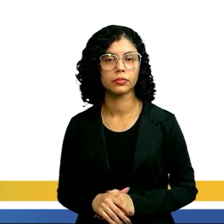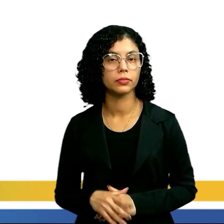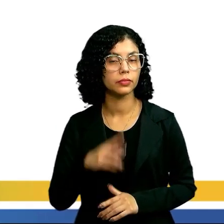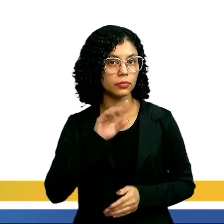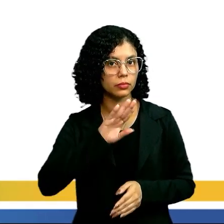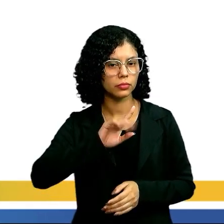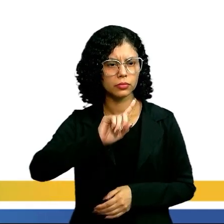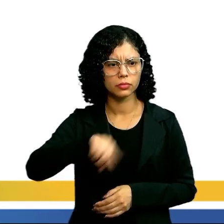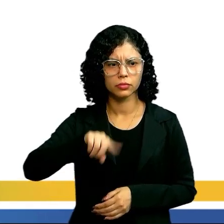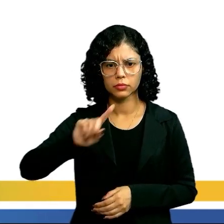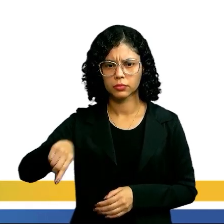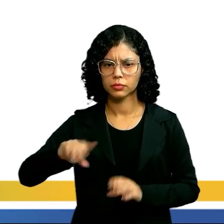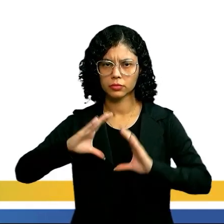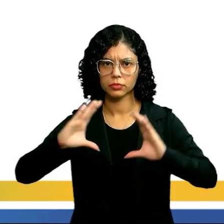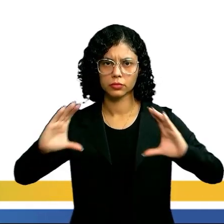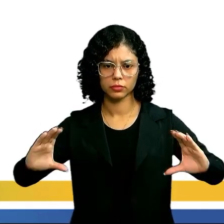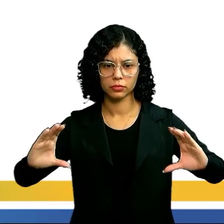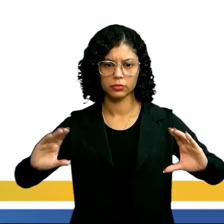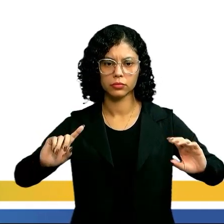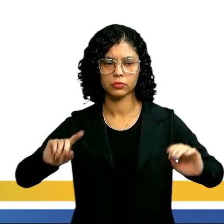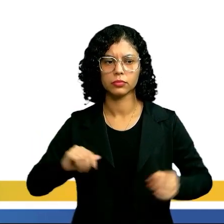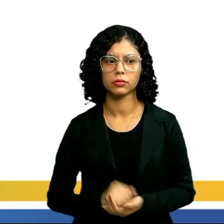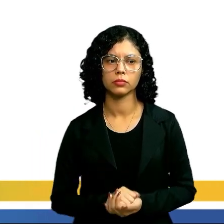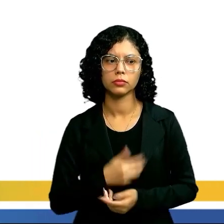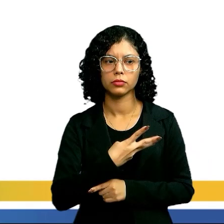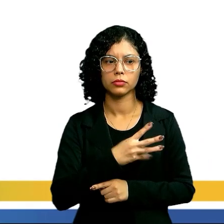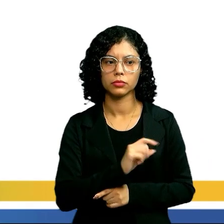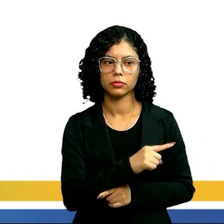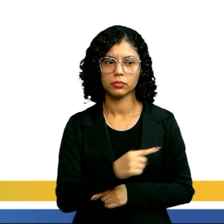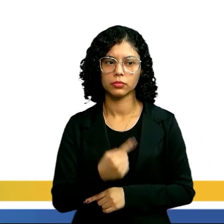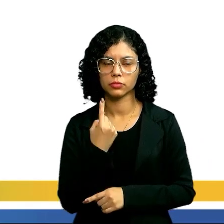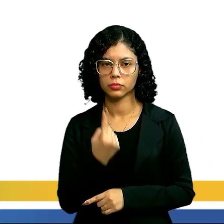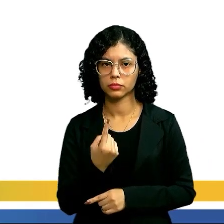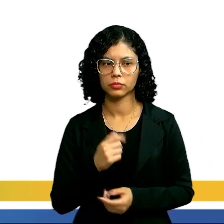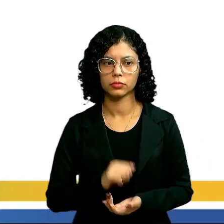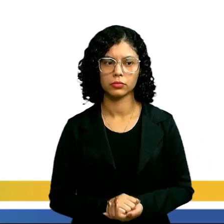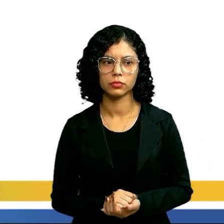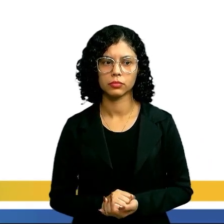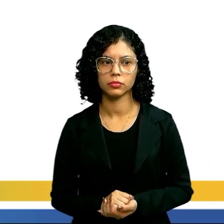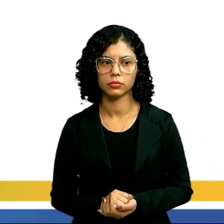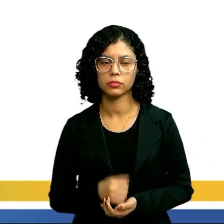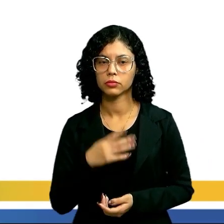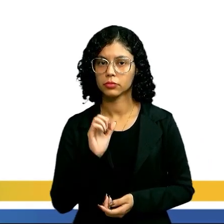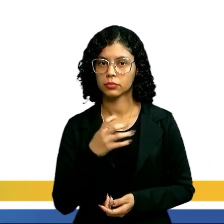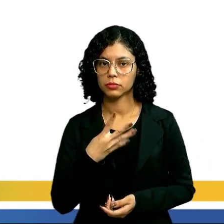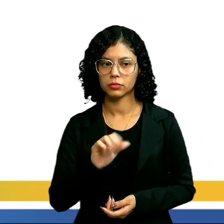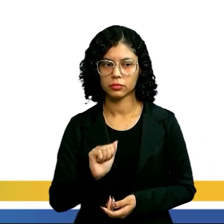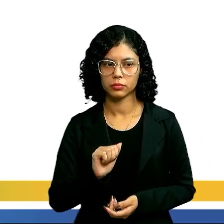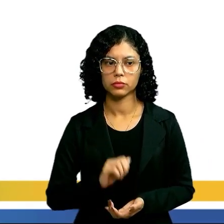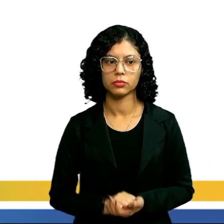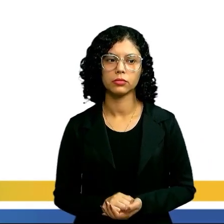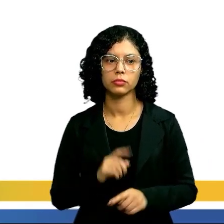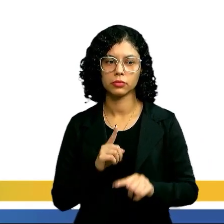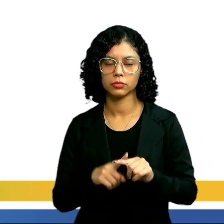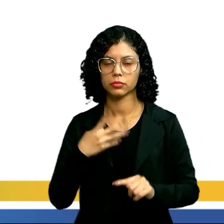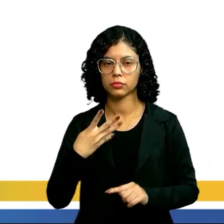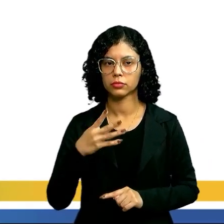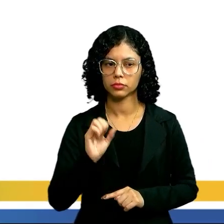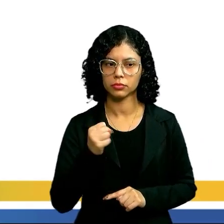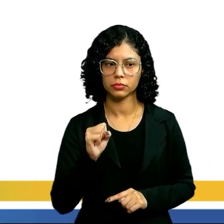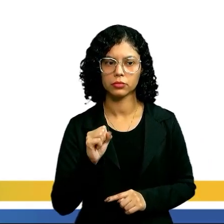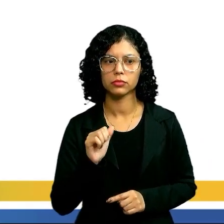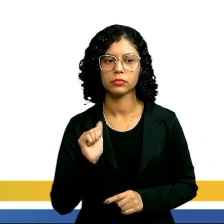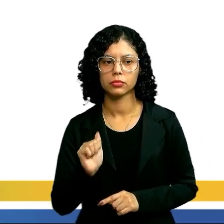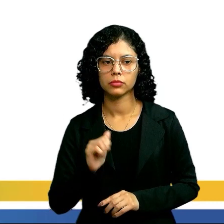Vamos eliminar só os parênteses. 40 vezes 1, 40. 40 vezes A, 40A. Aí vai